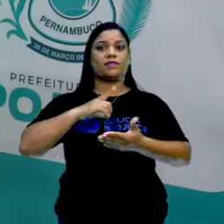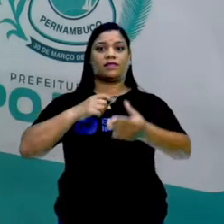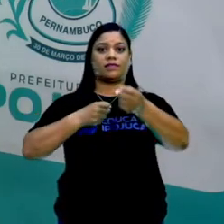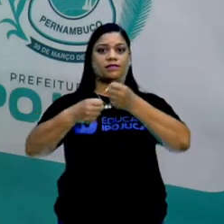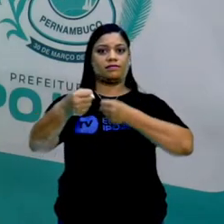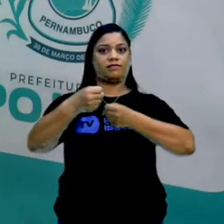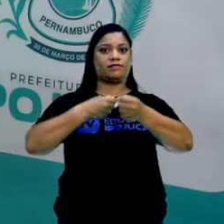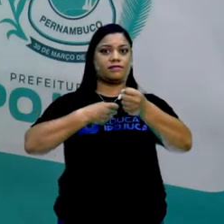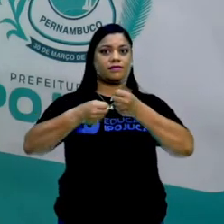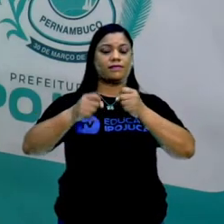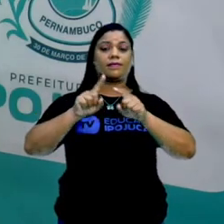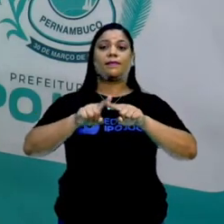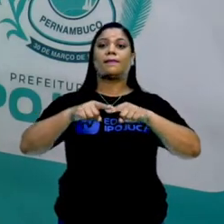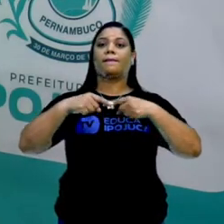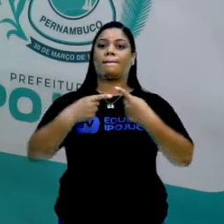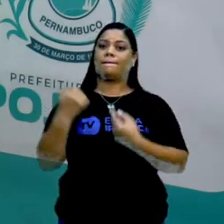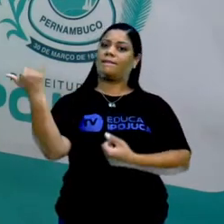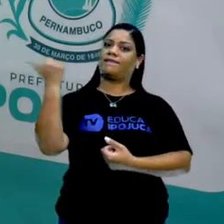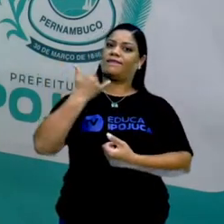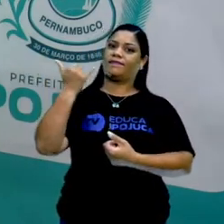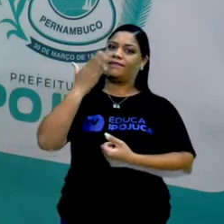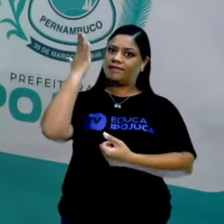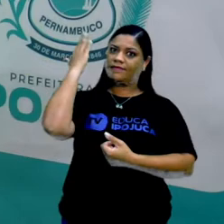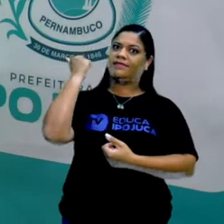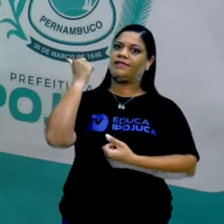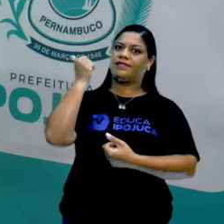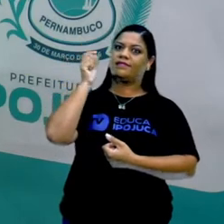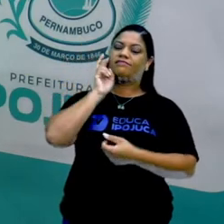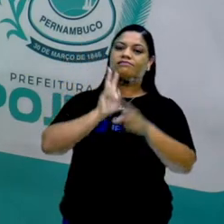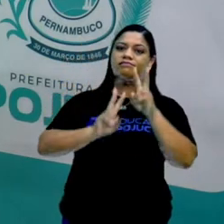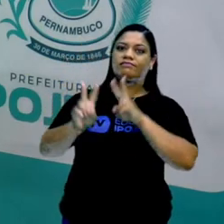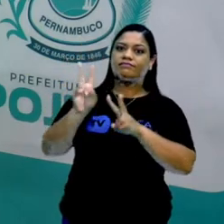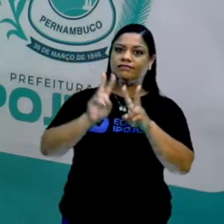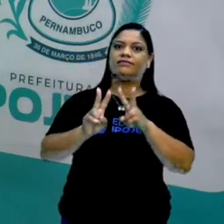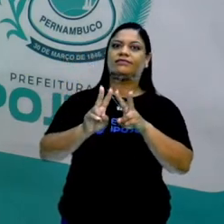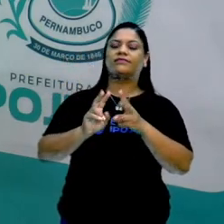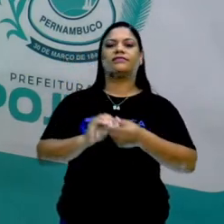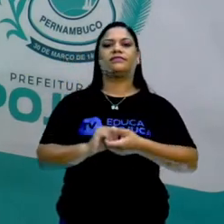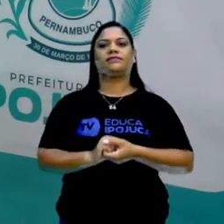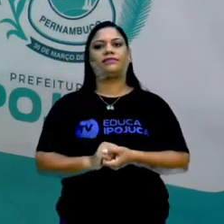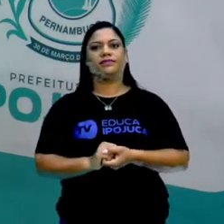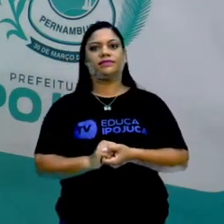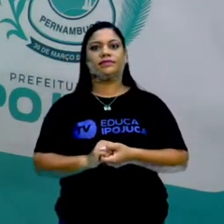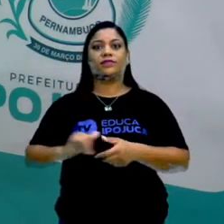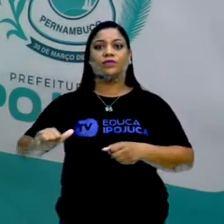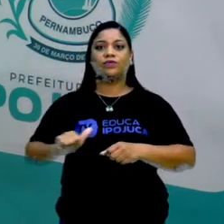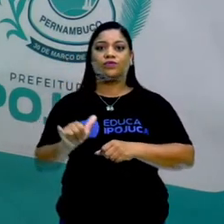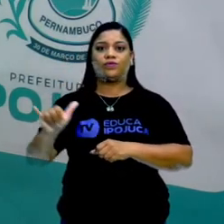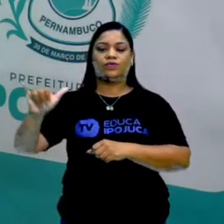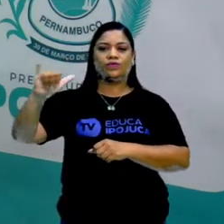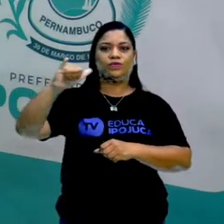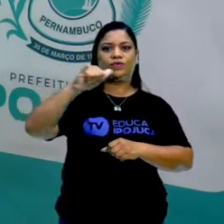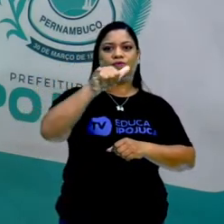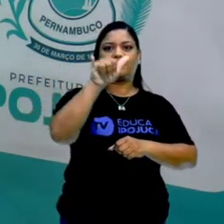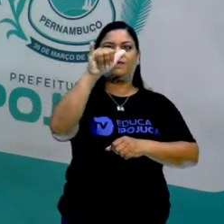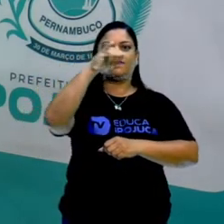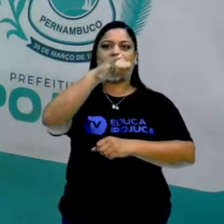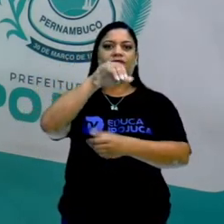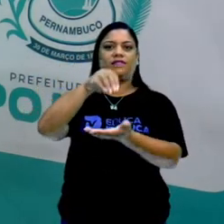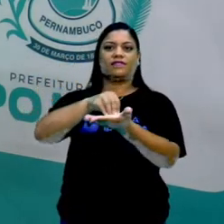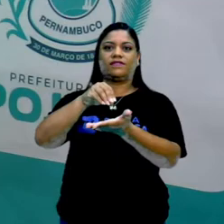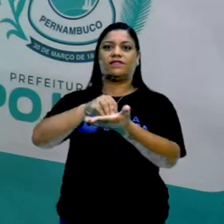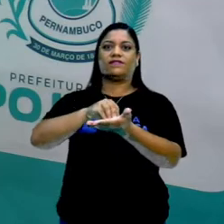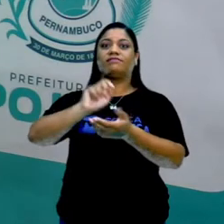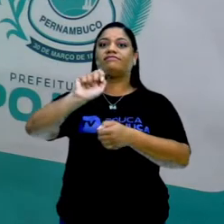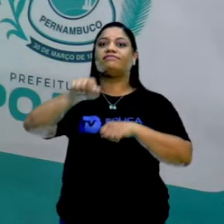muito mais informações a respeito daquele acontecimento, sobre a rota que eles fizeram, sobre a falta de